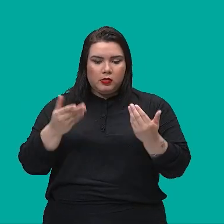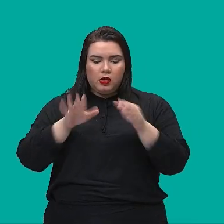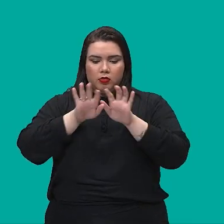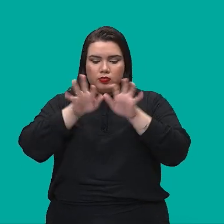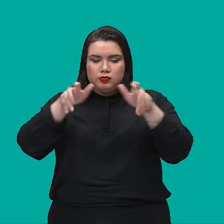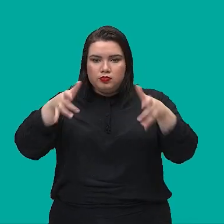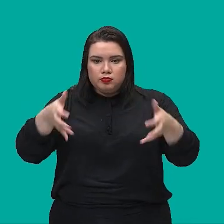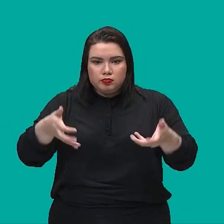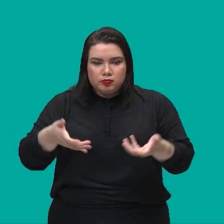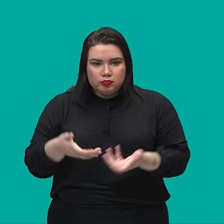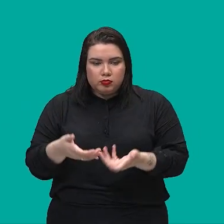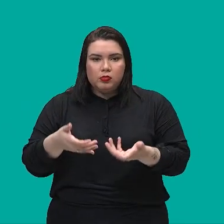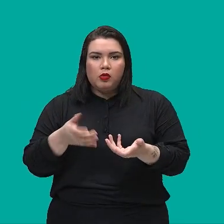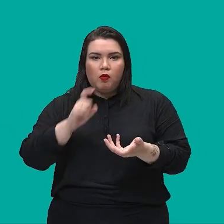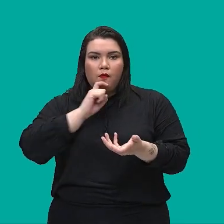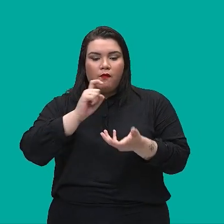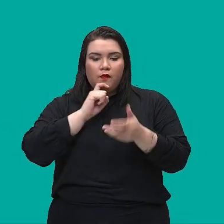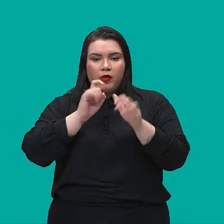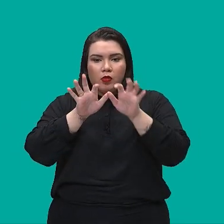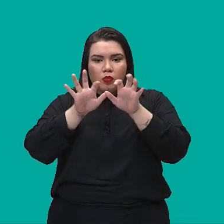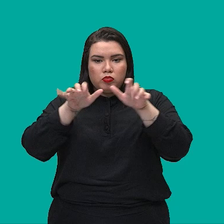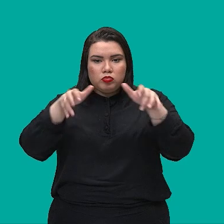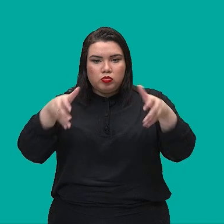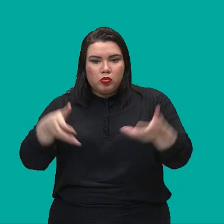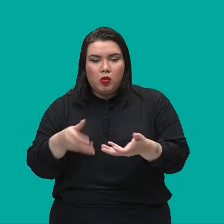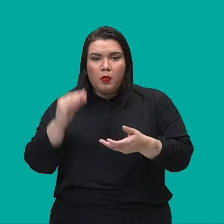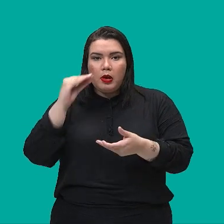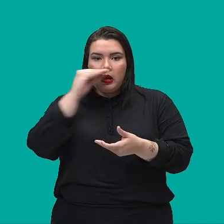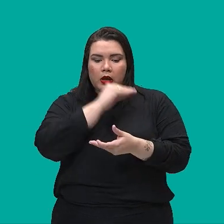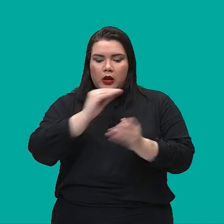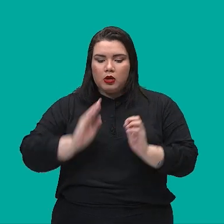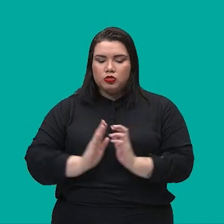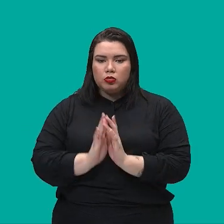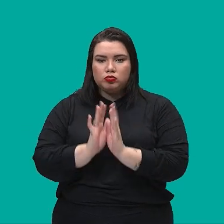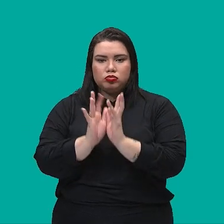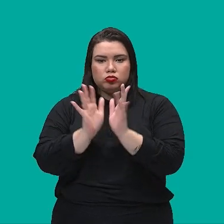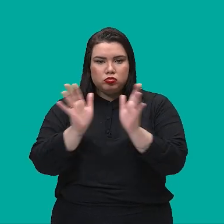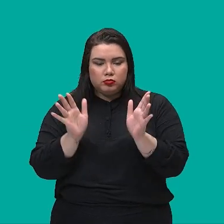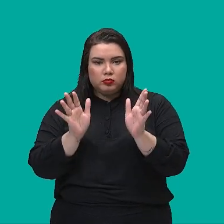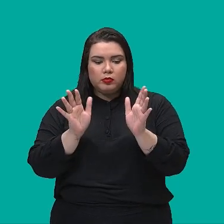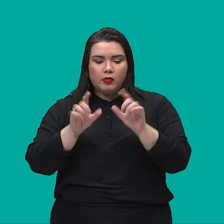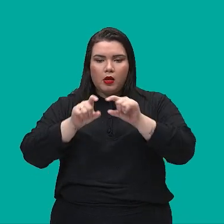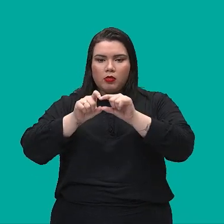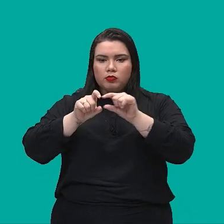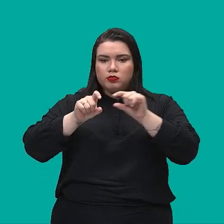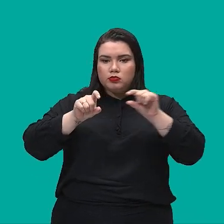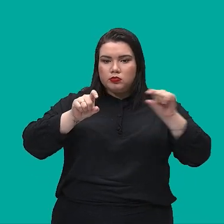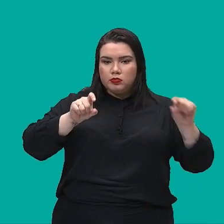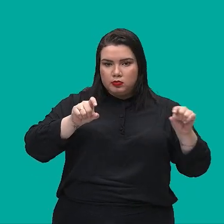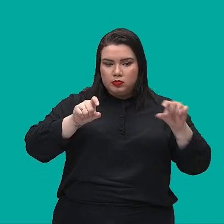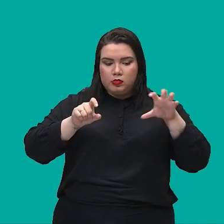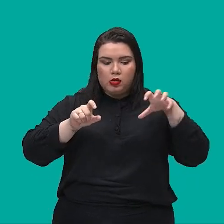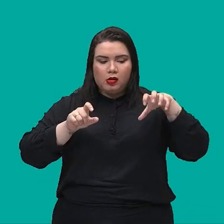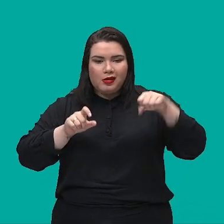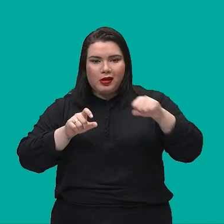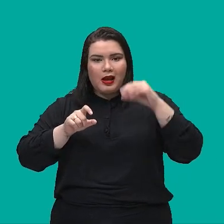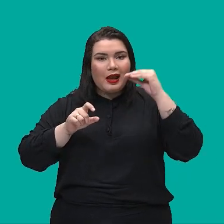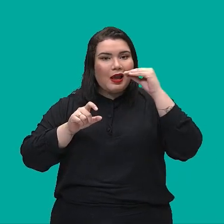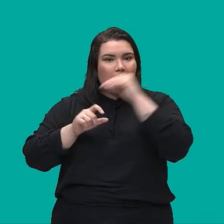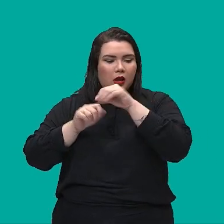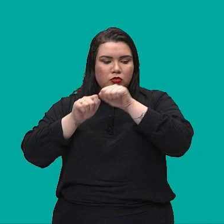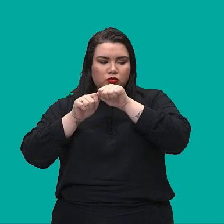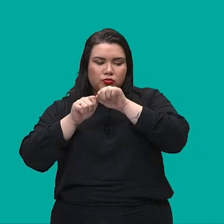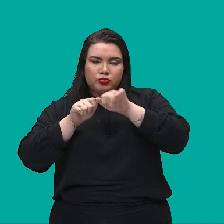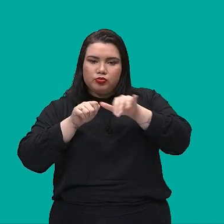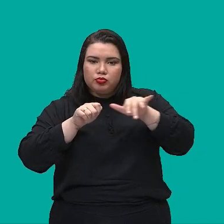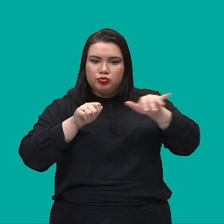quente, no caso, está ajudando a aquecer, e lá no cabo da panela está acontecendo a condução. Então,